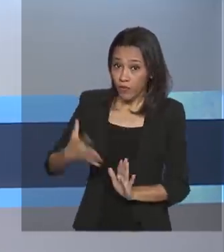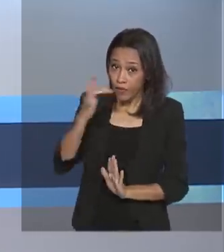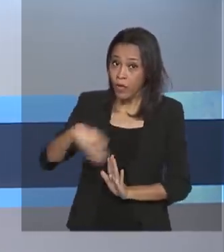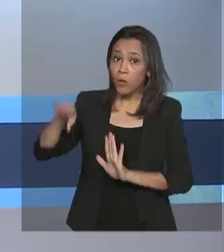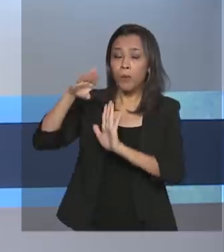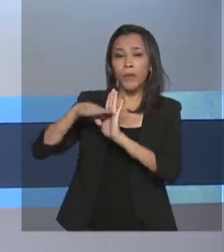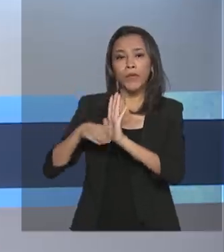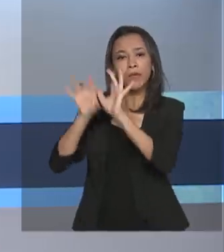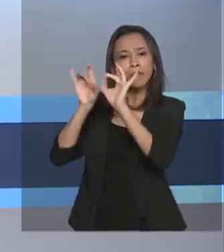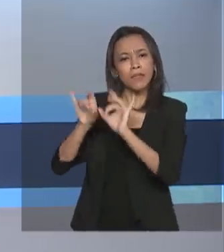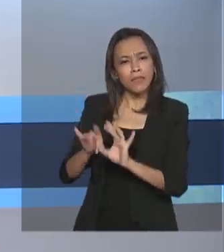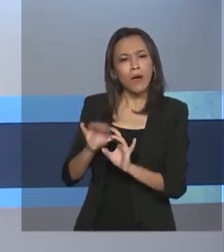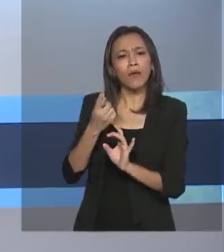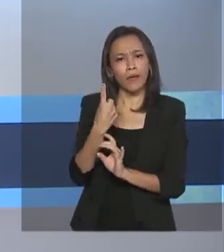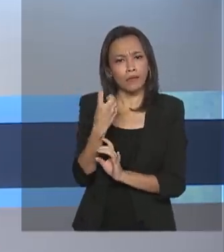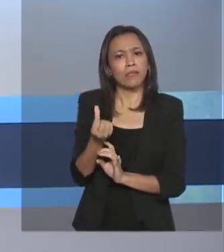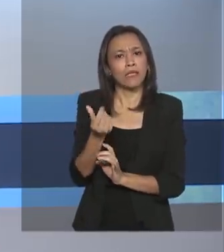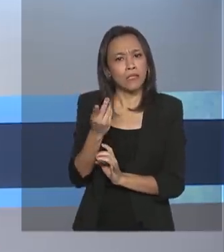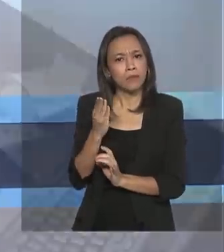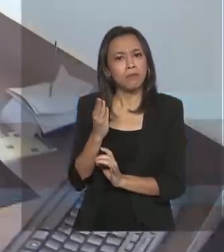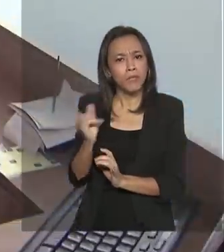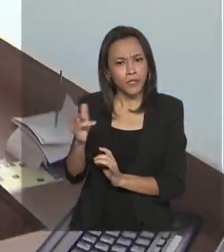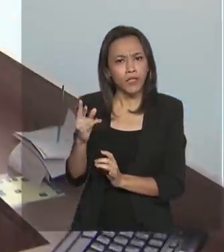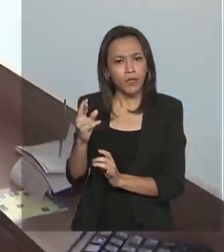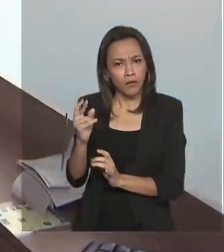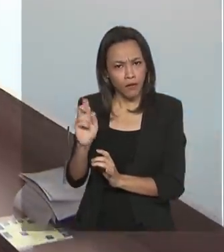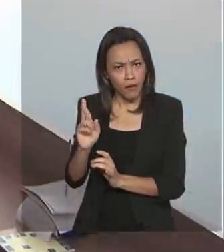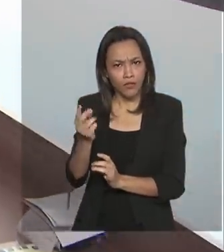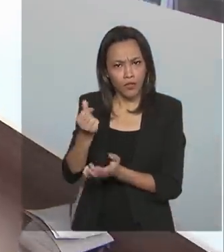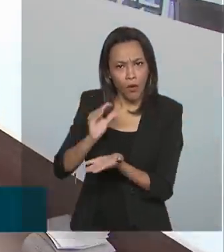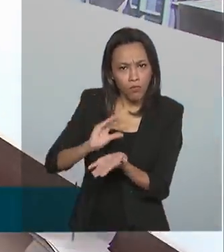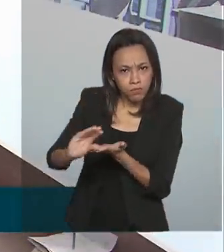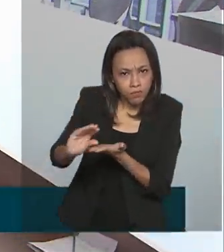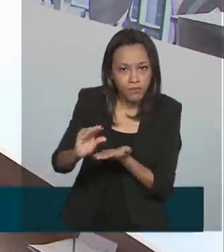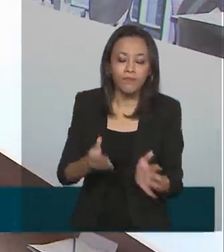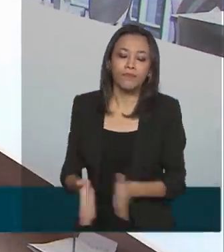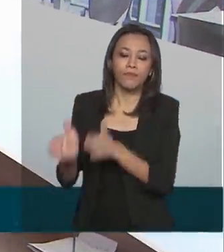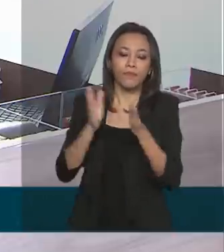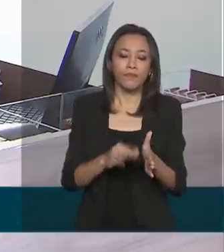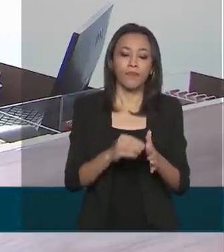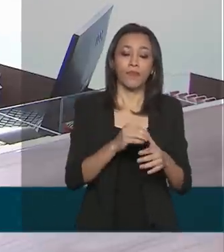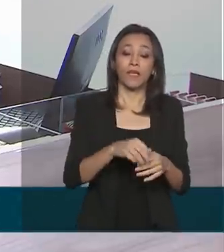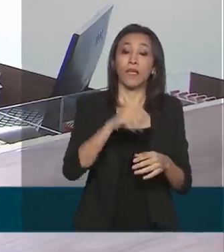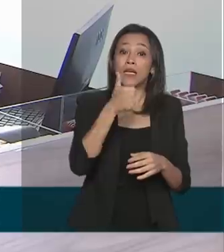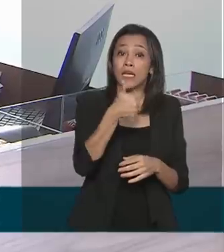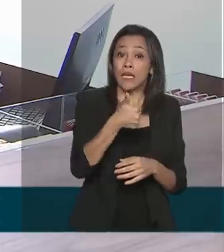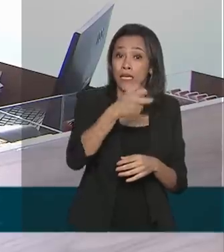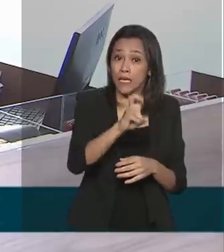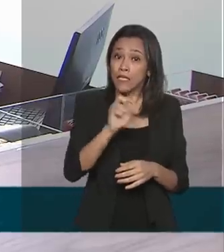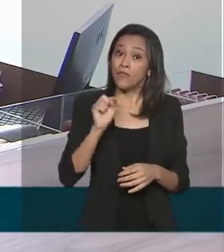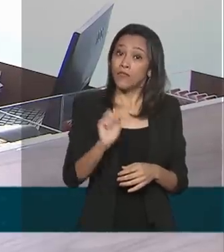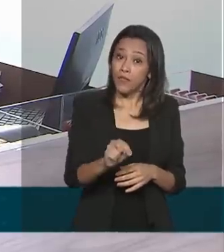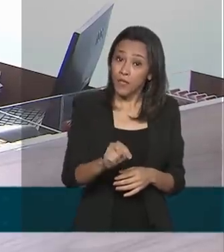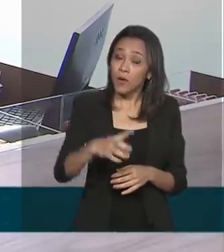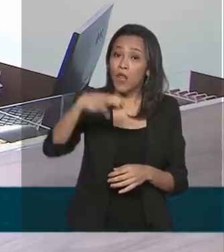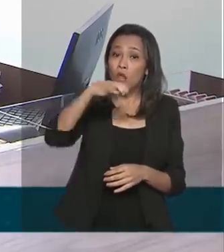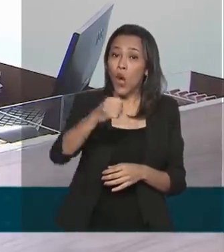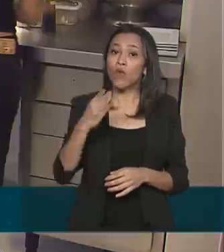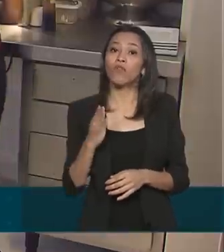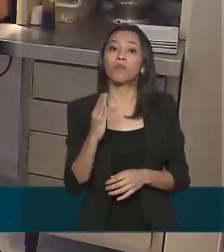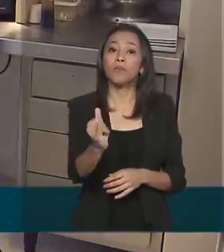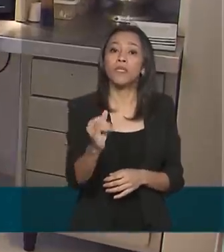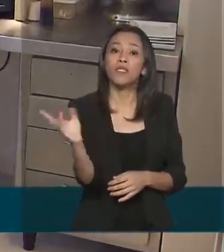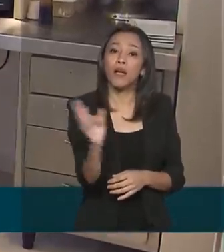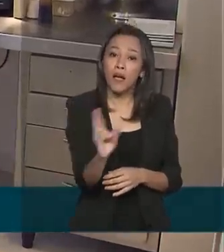16 bilhões de reais. São 15,9 bilhões de reais para